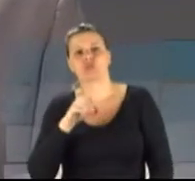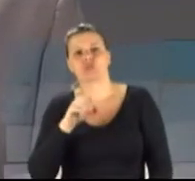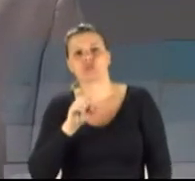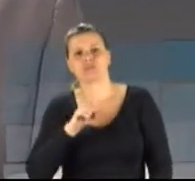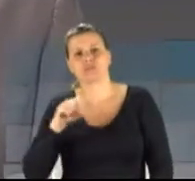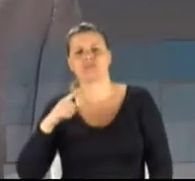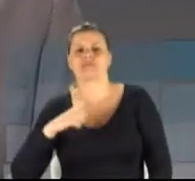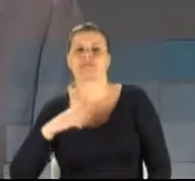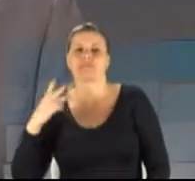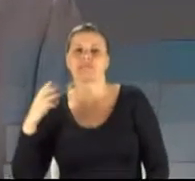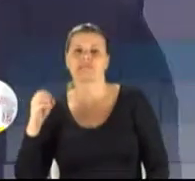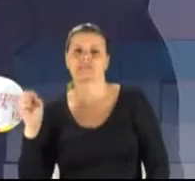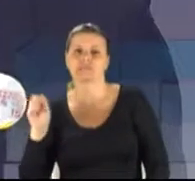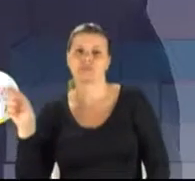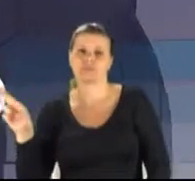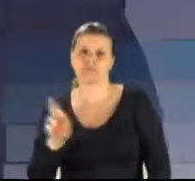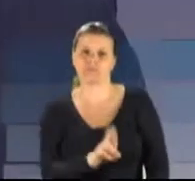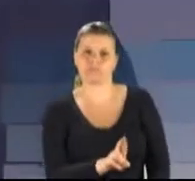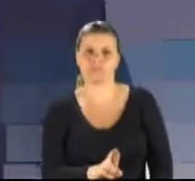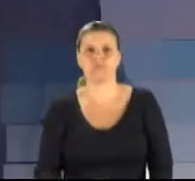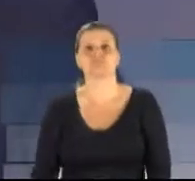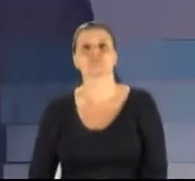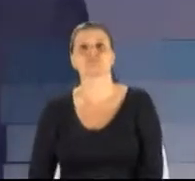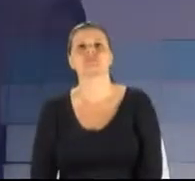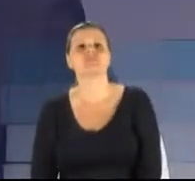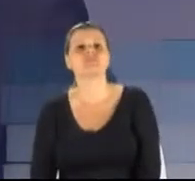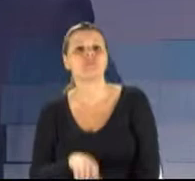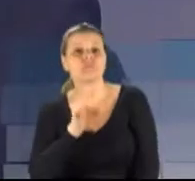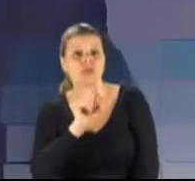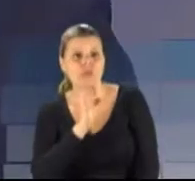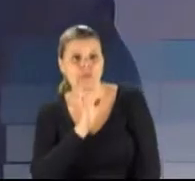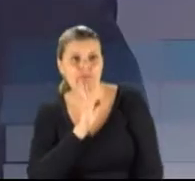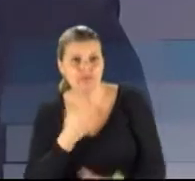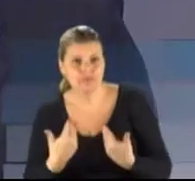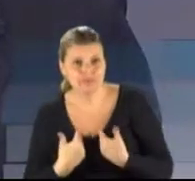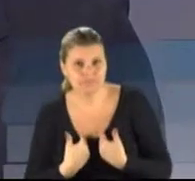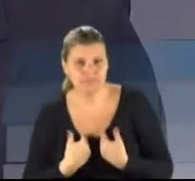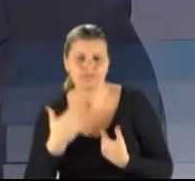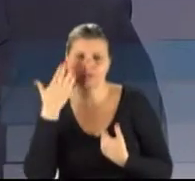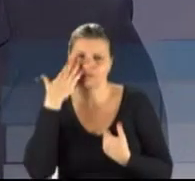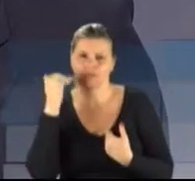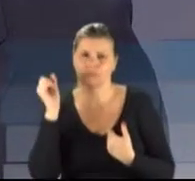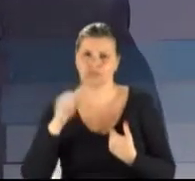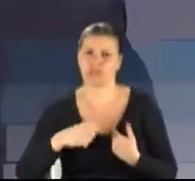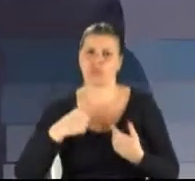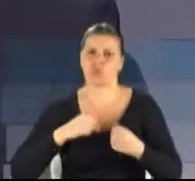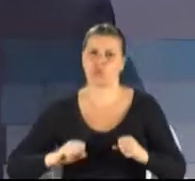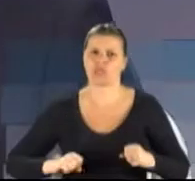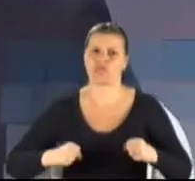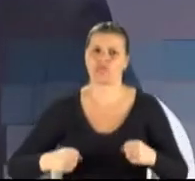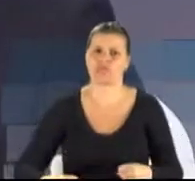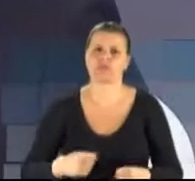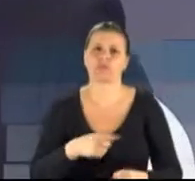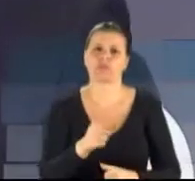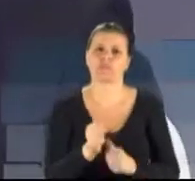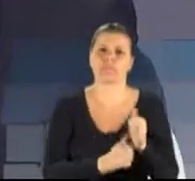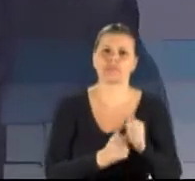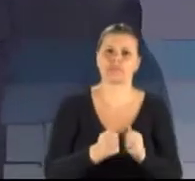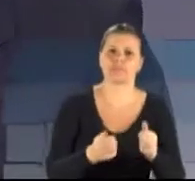30 segundos para a tréplica. Para quem me conhece, sabe que eu defendo o micro e o pequeno, na verdade.